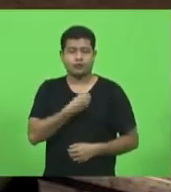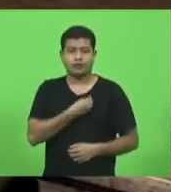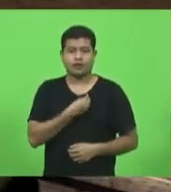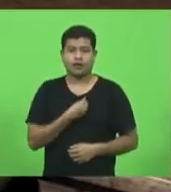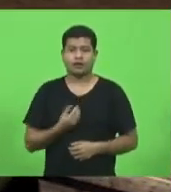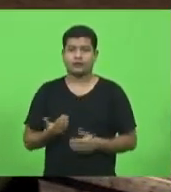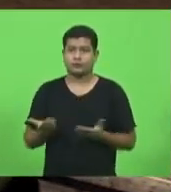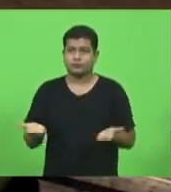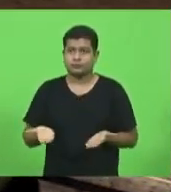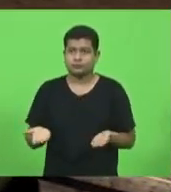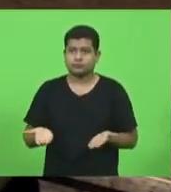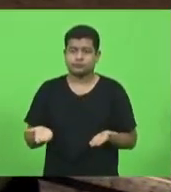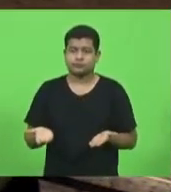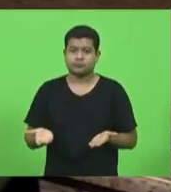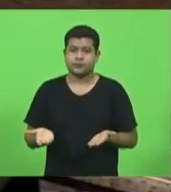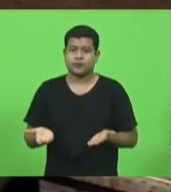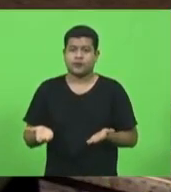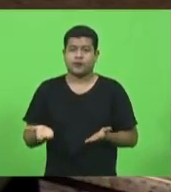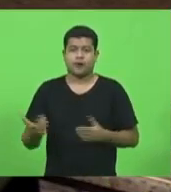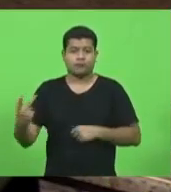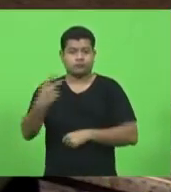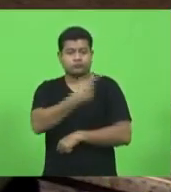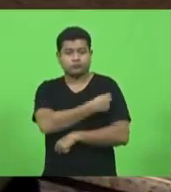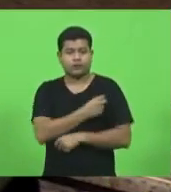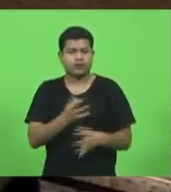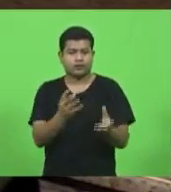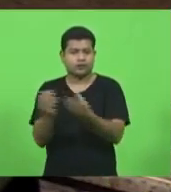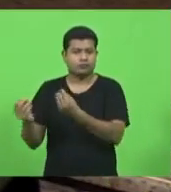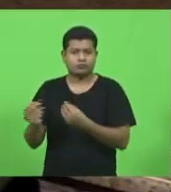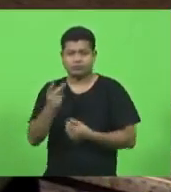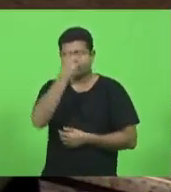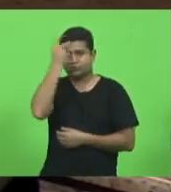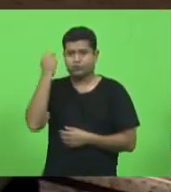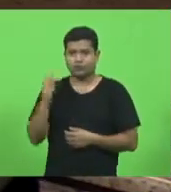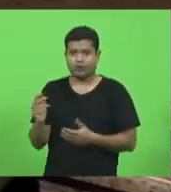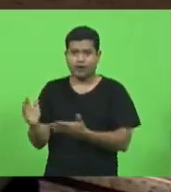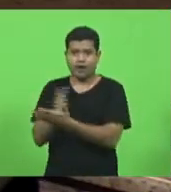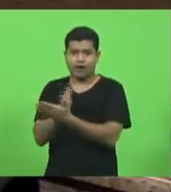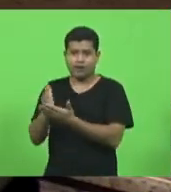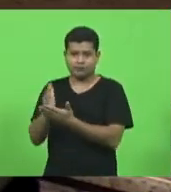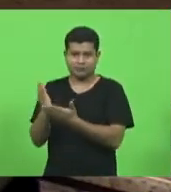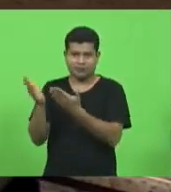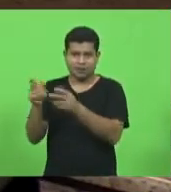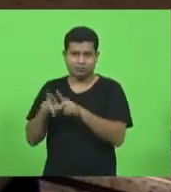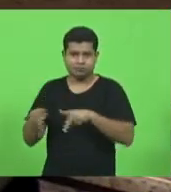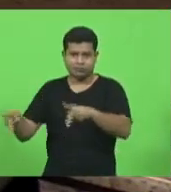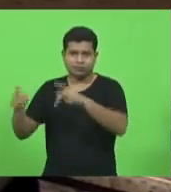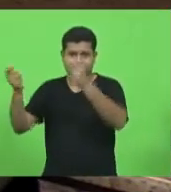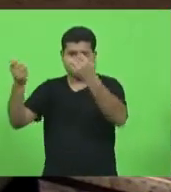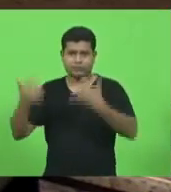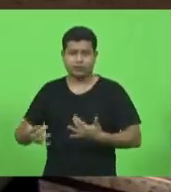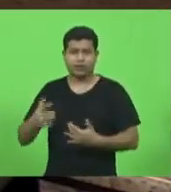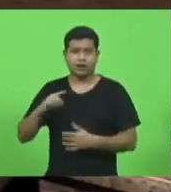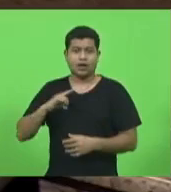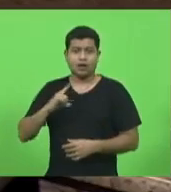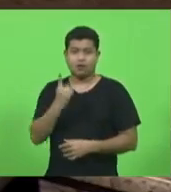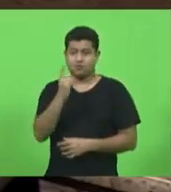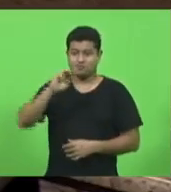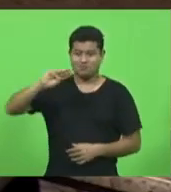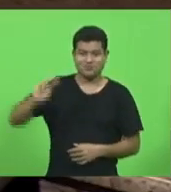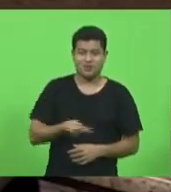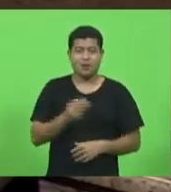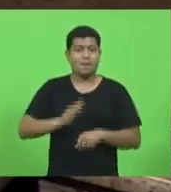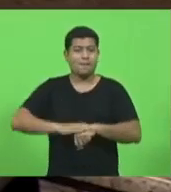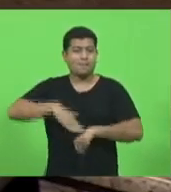muitas pessoas, segundo a promotoria, são mais de um milhão de deficientes, pessoas